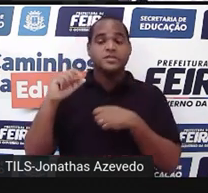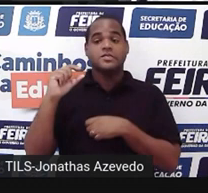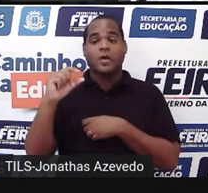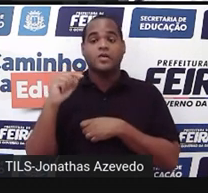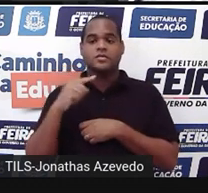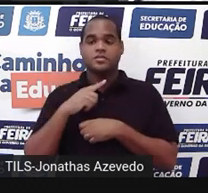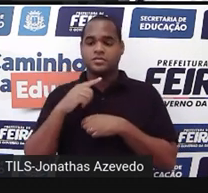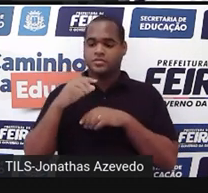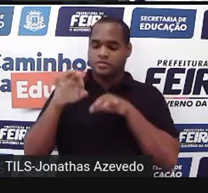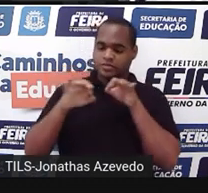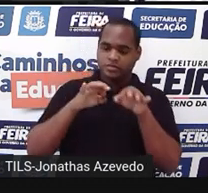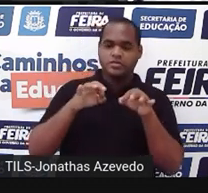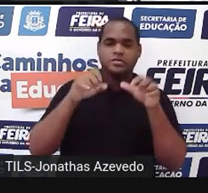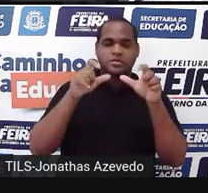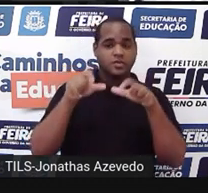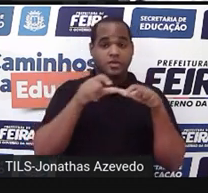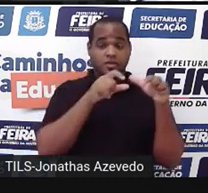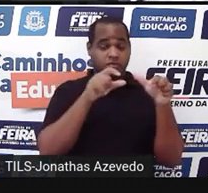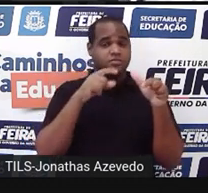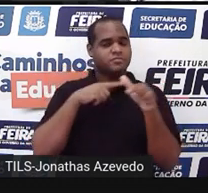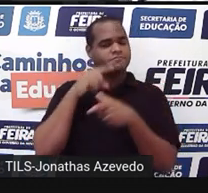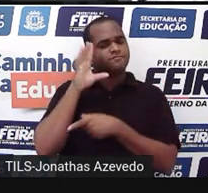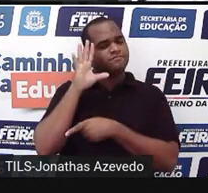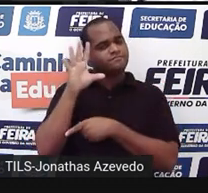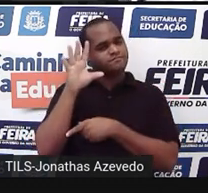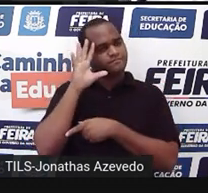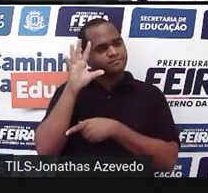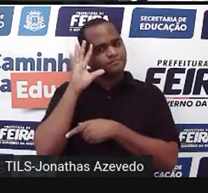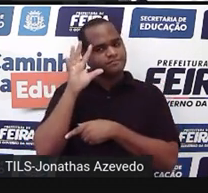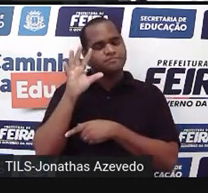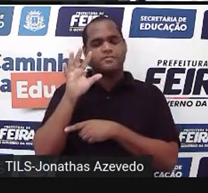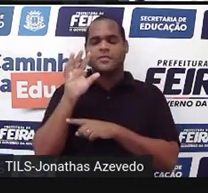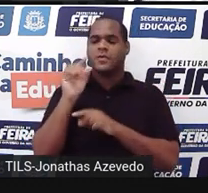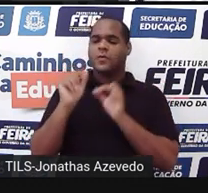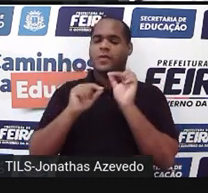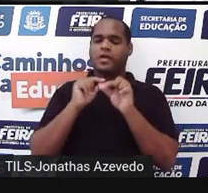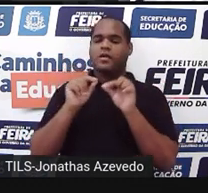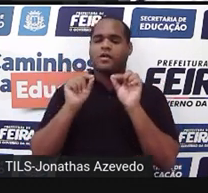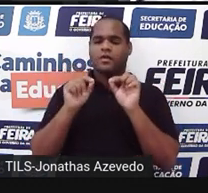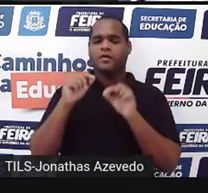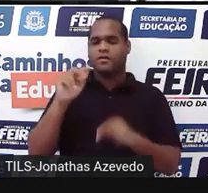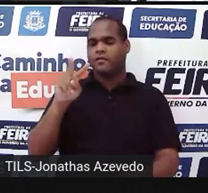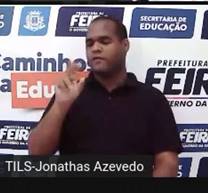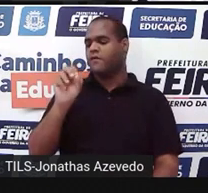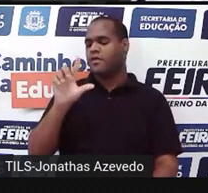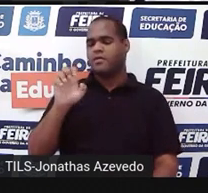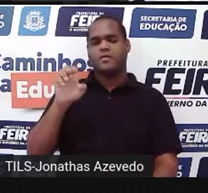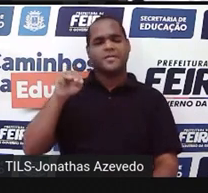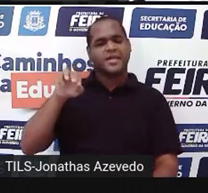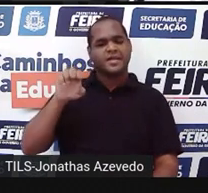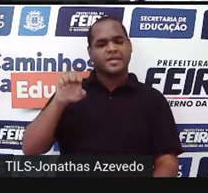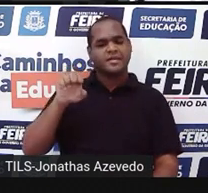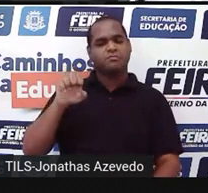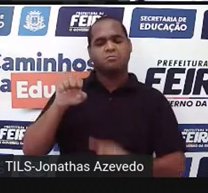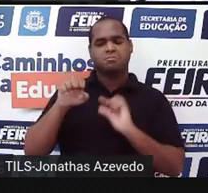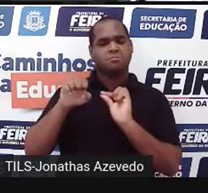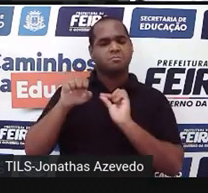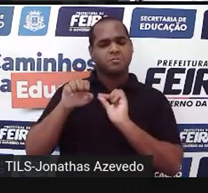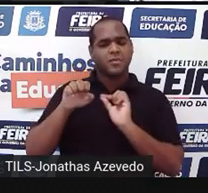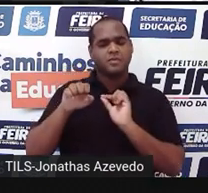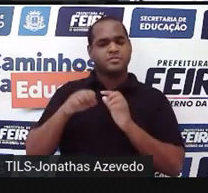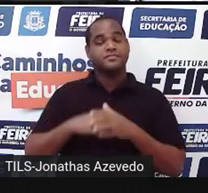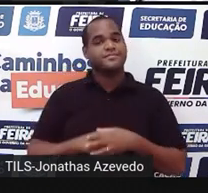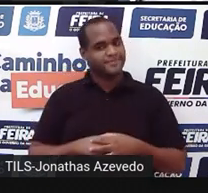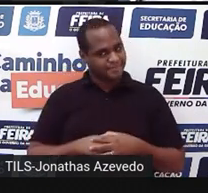chegar em algum lugar, sobre o que é o tal do volume. O que é essa medida chamada volume.